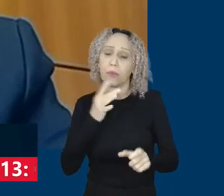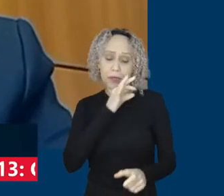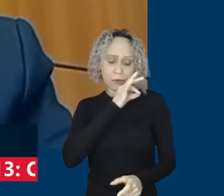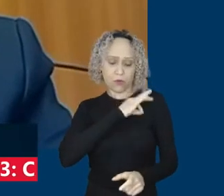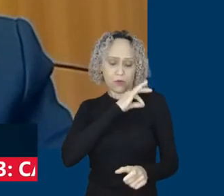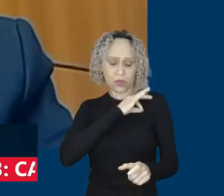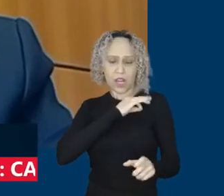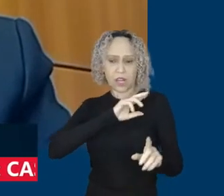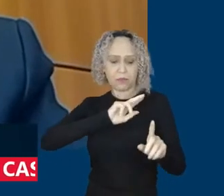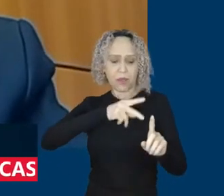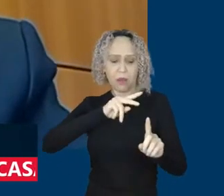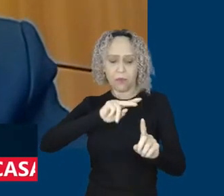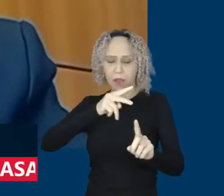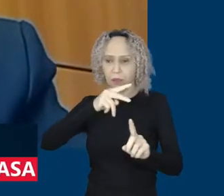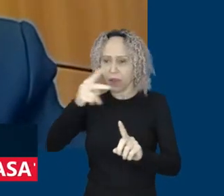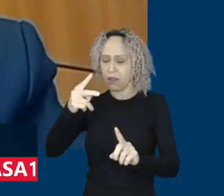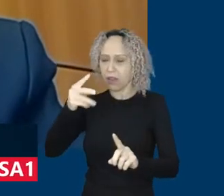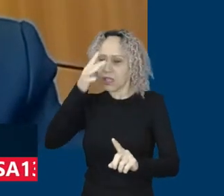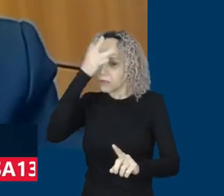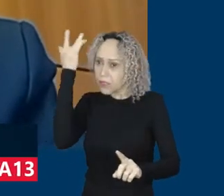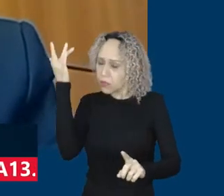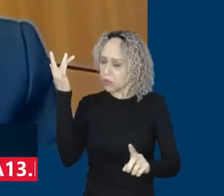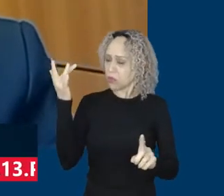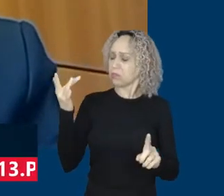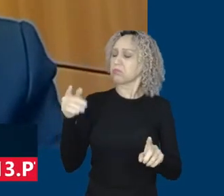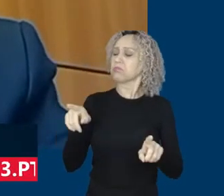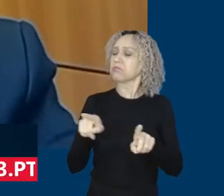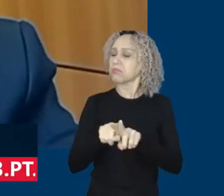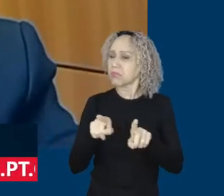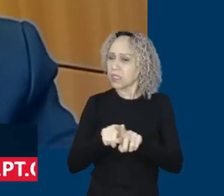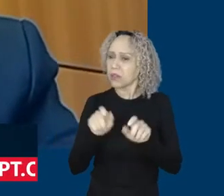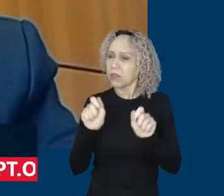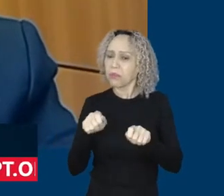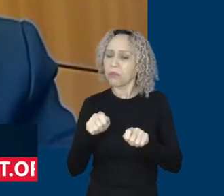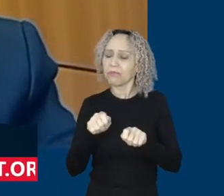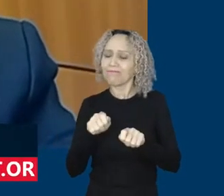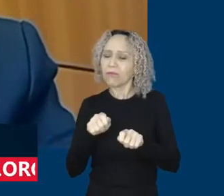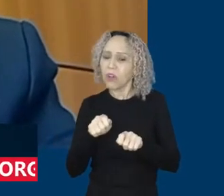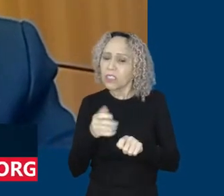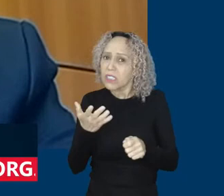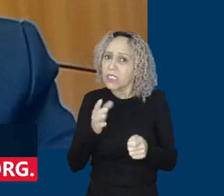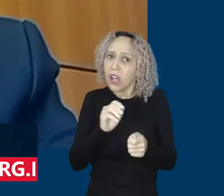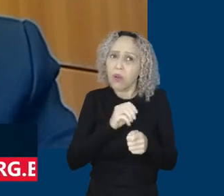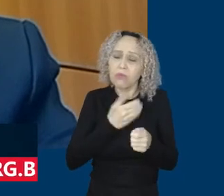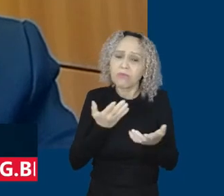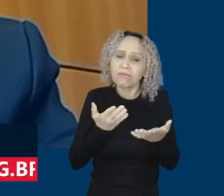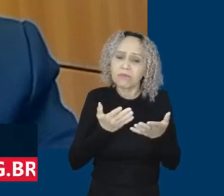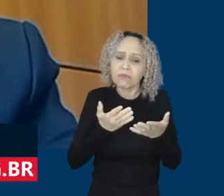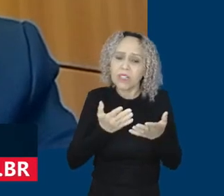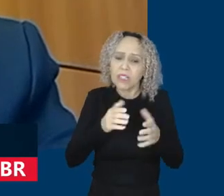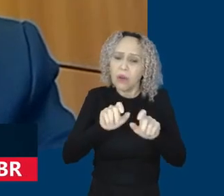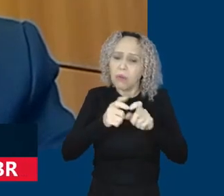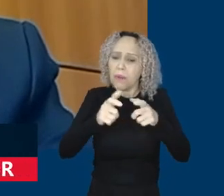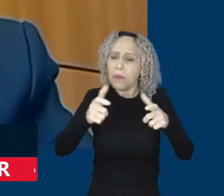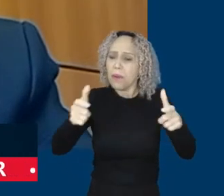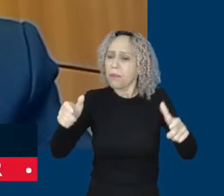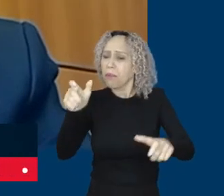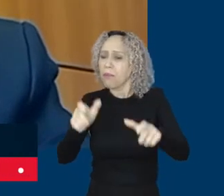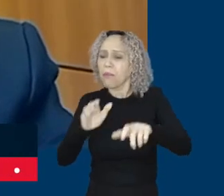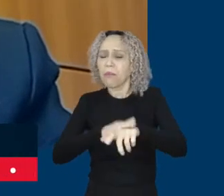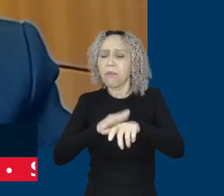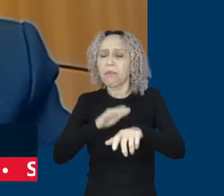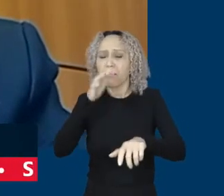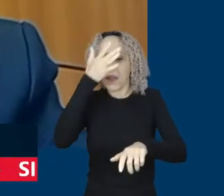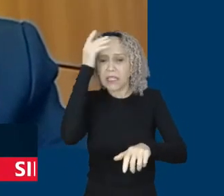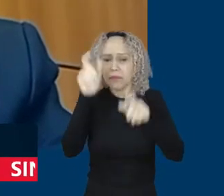mas também aumentou a capacidade distributiva da renda e foi a política naquele período que se